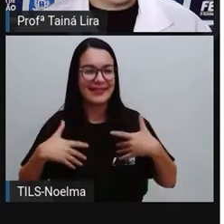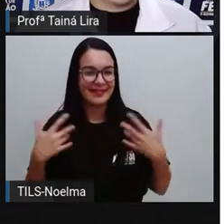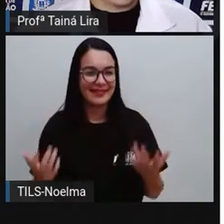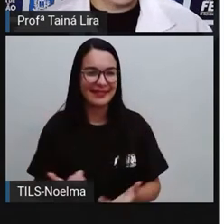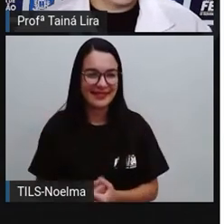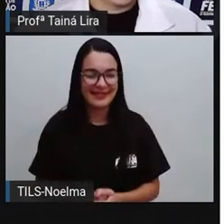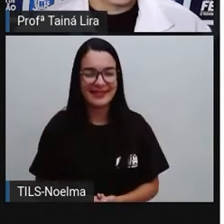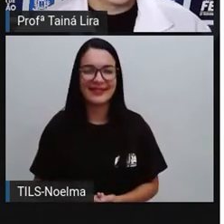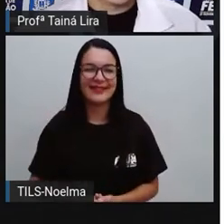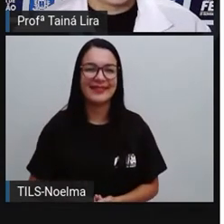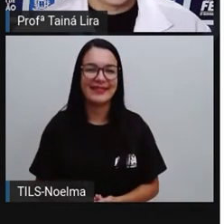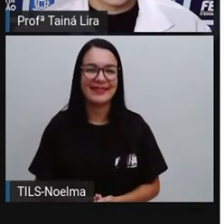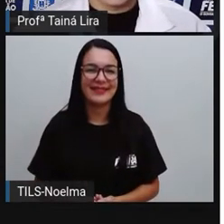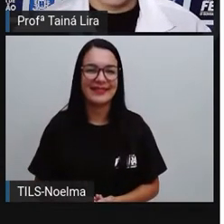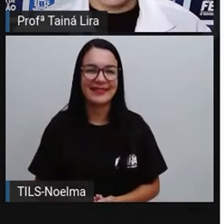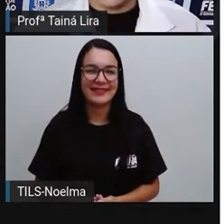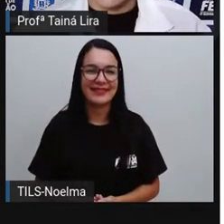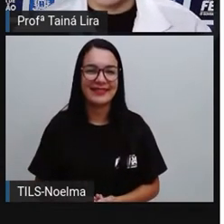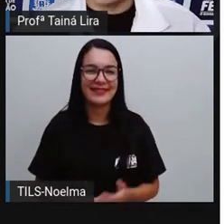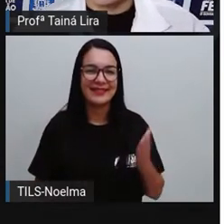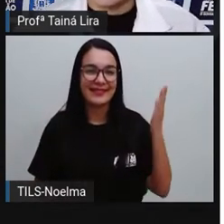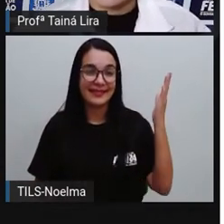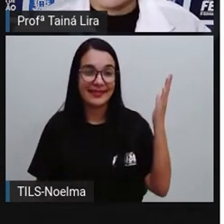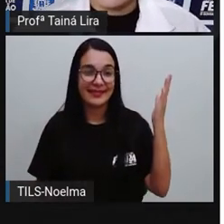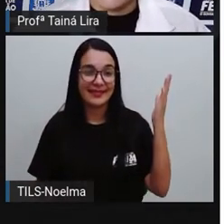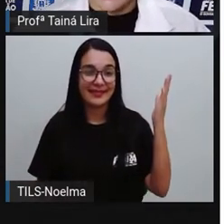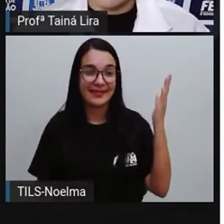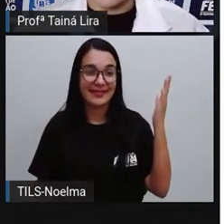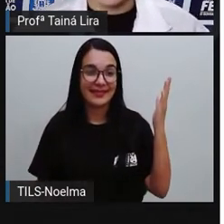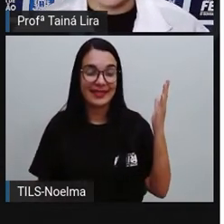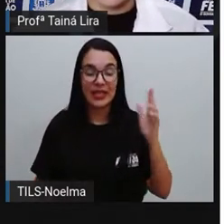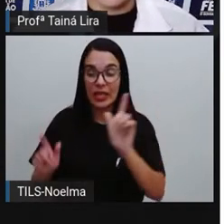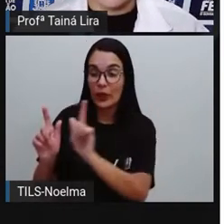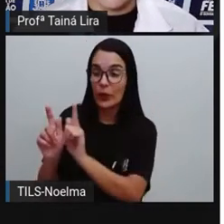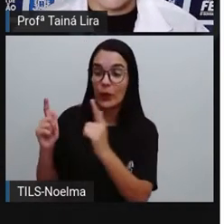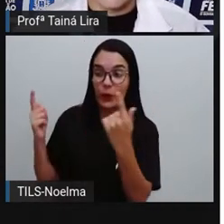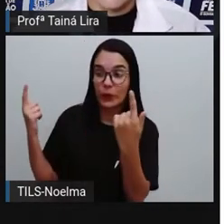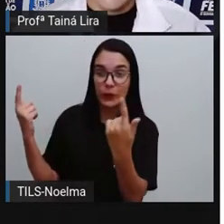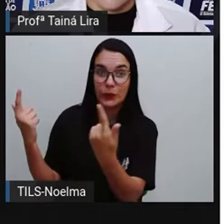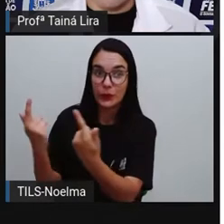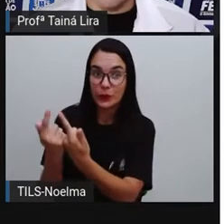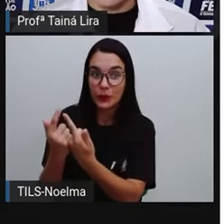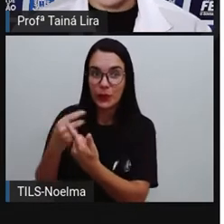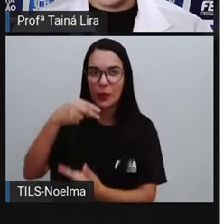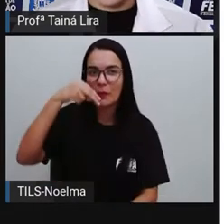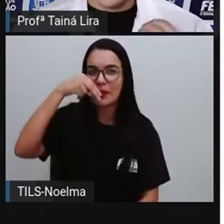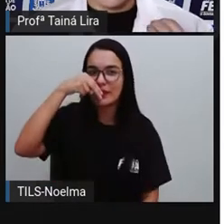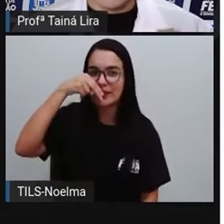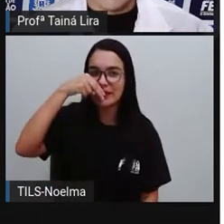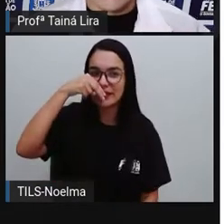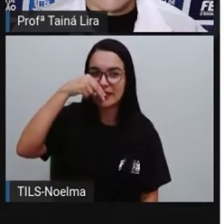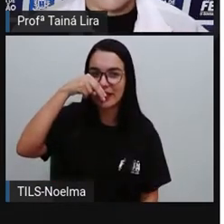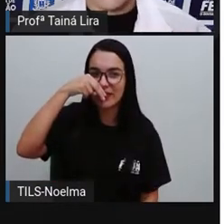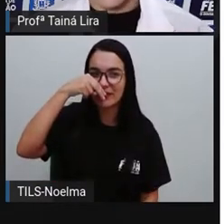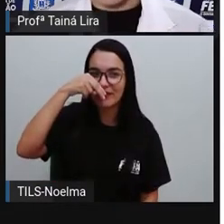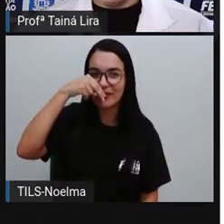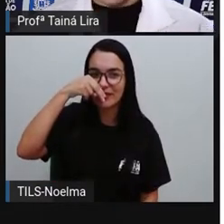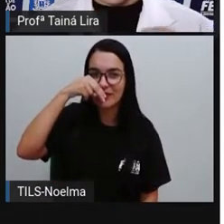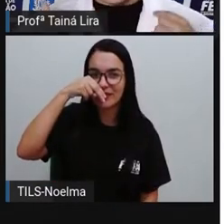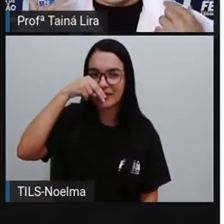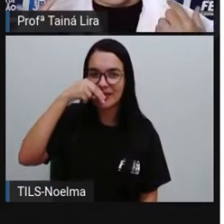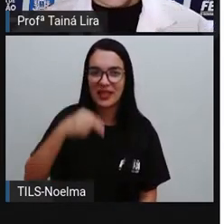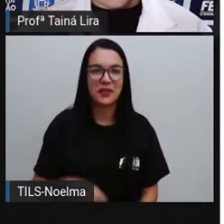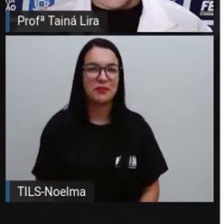histórias em quadrinhos. Então, olha lá. A Pró trouxe aqui algumas histórias em quadrinhos e,